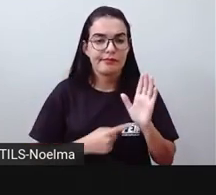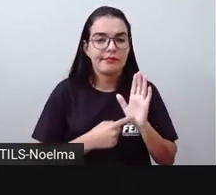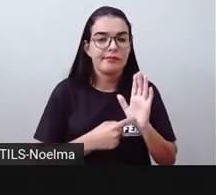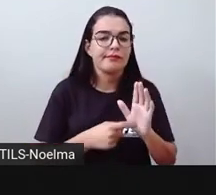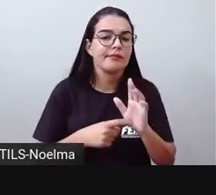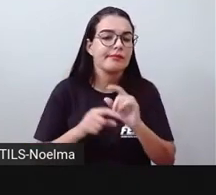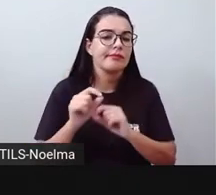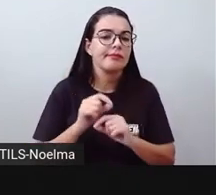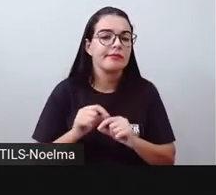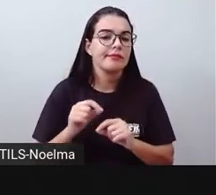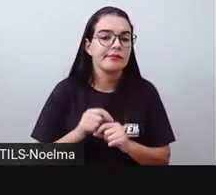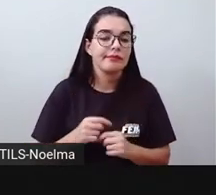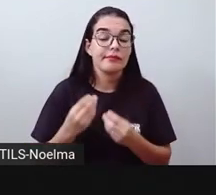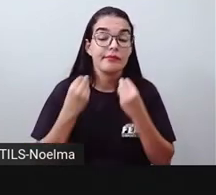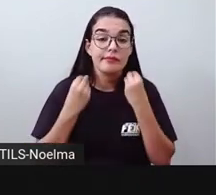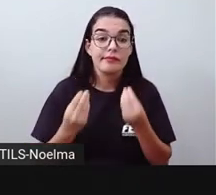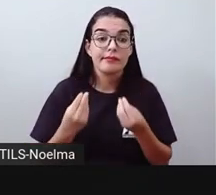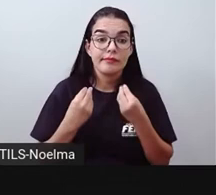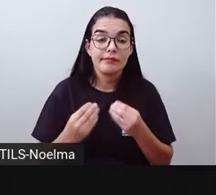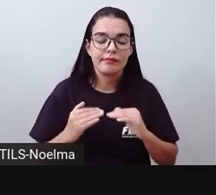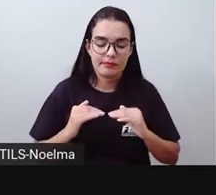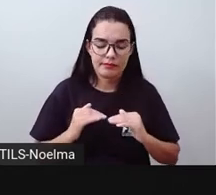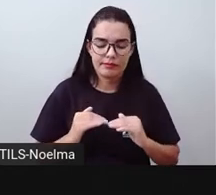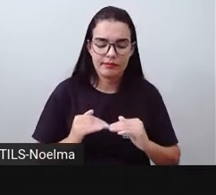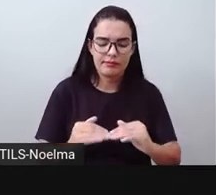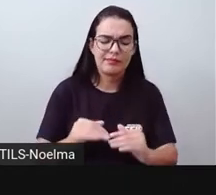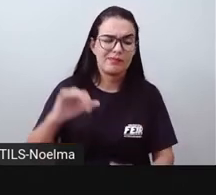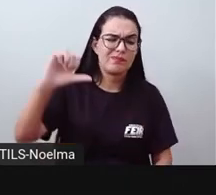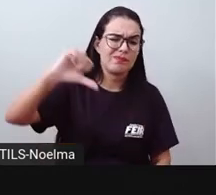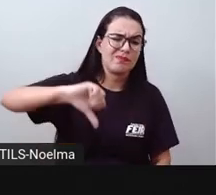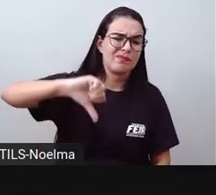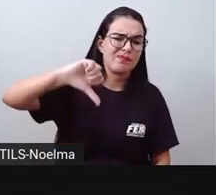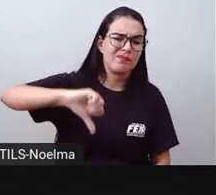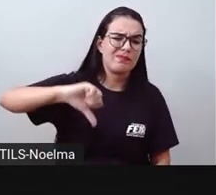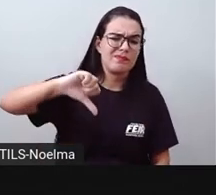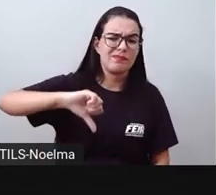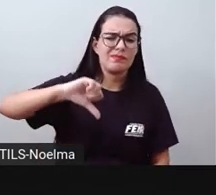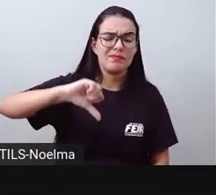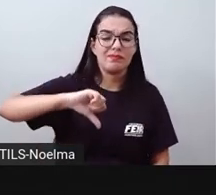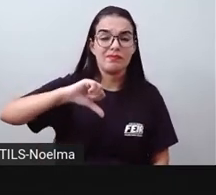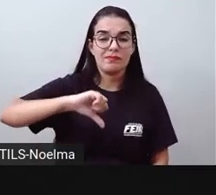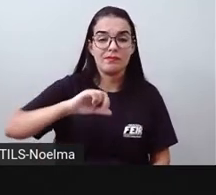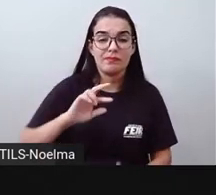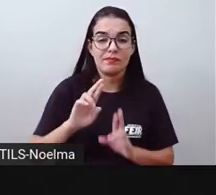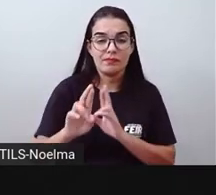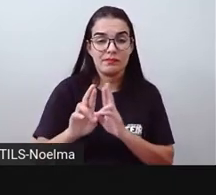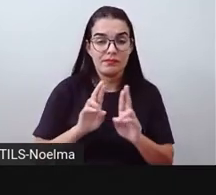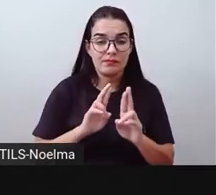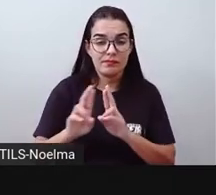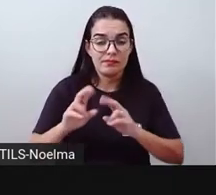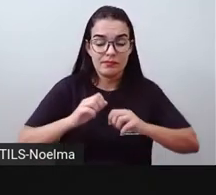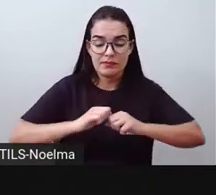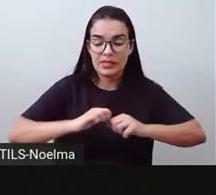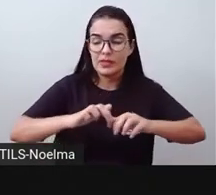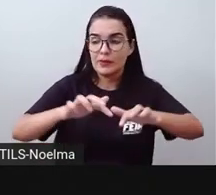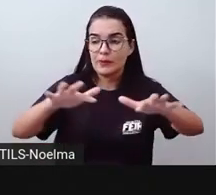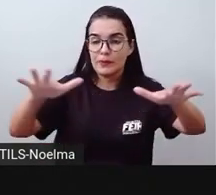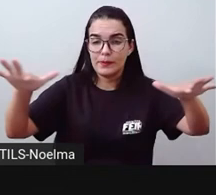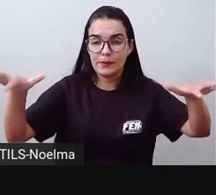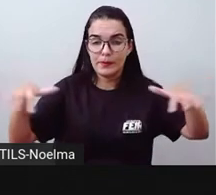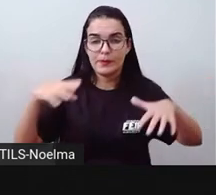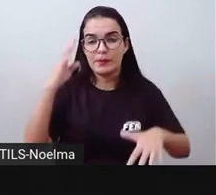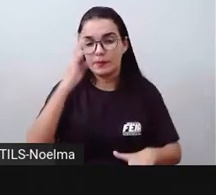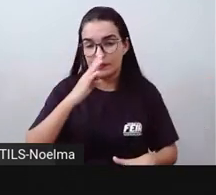aqui justamente as condições muito ruins de determinadas estradas e rodovias espalhadas pelo